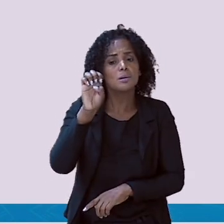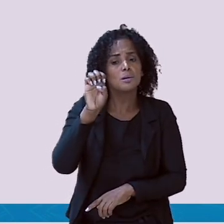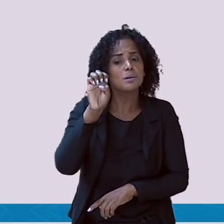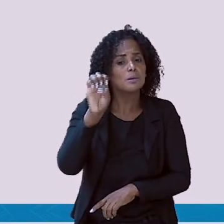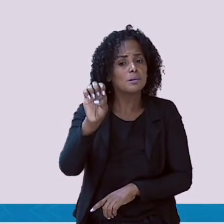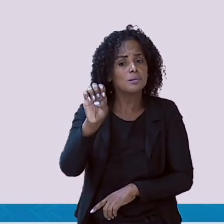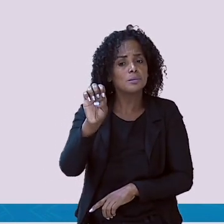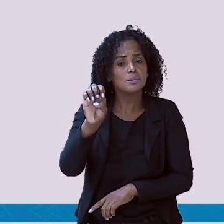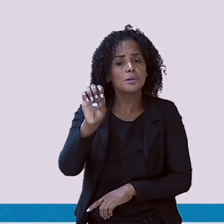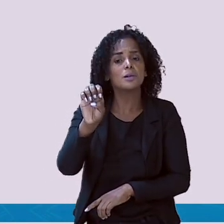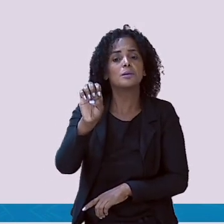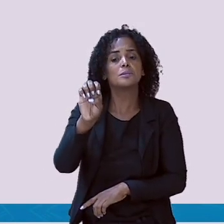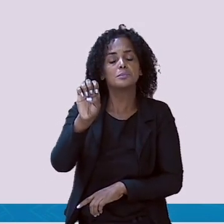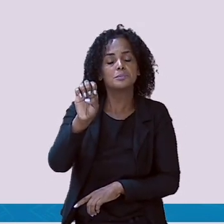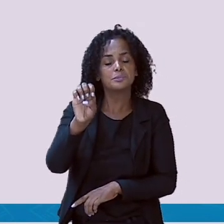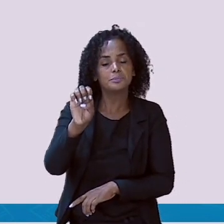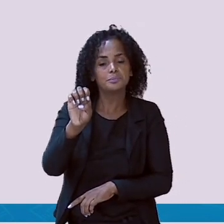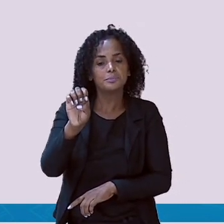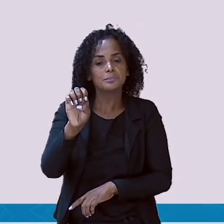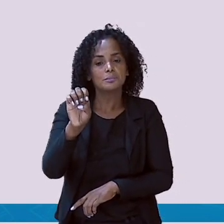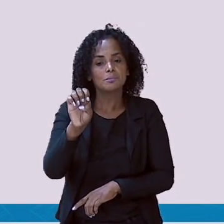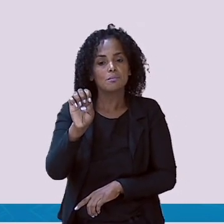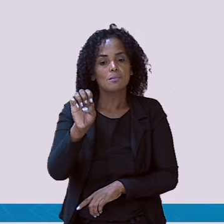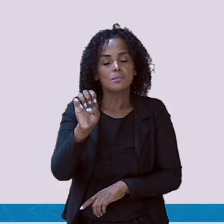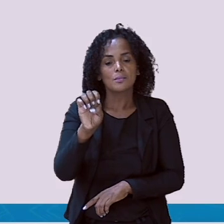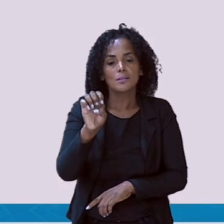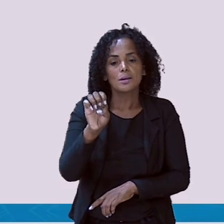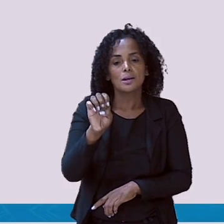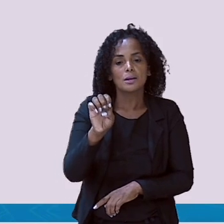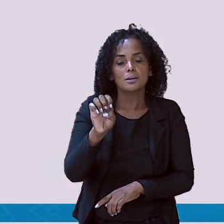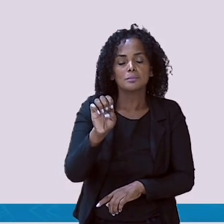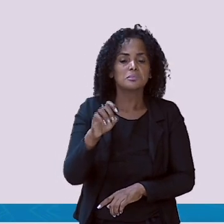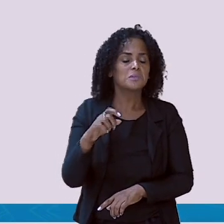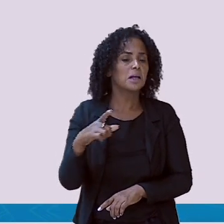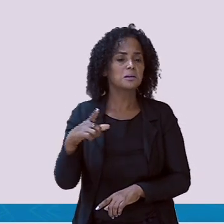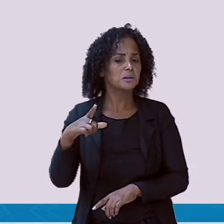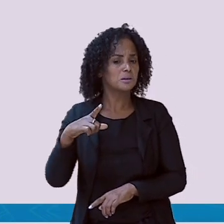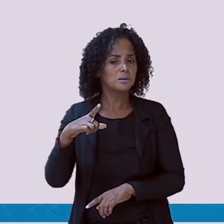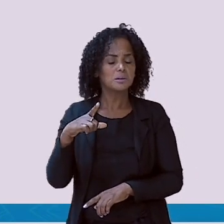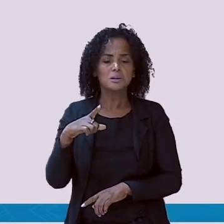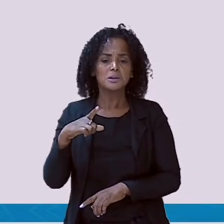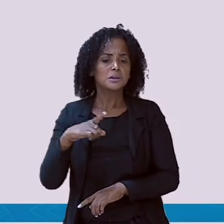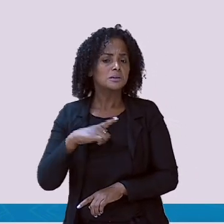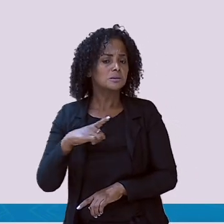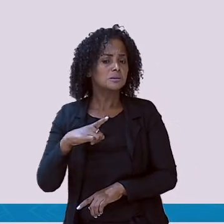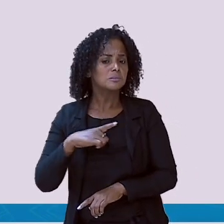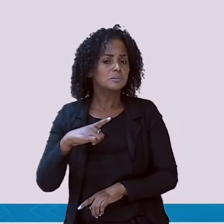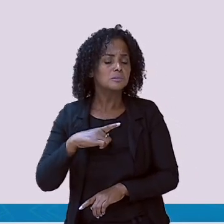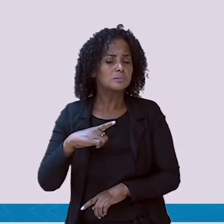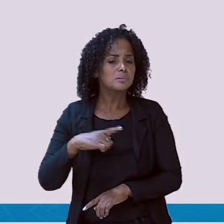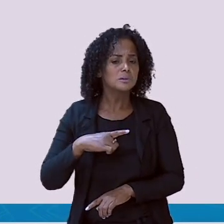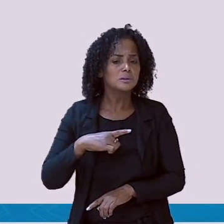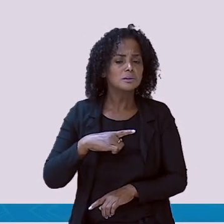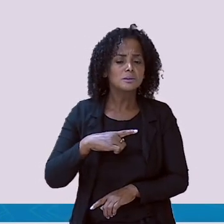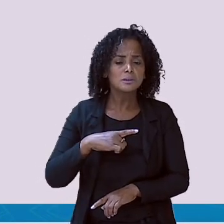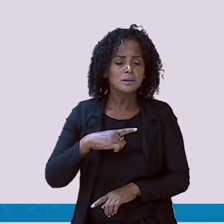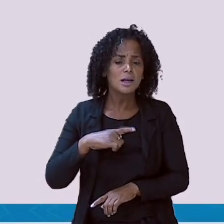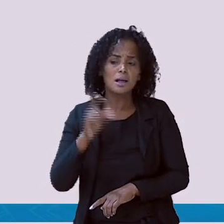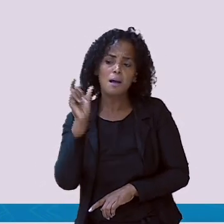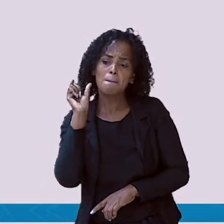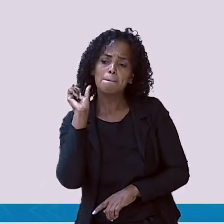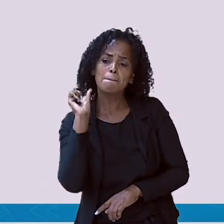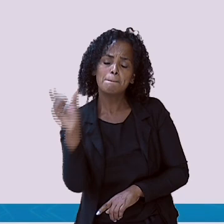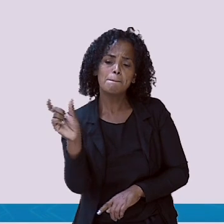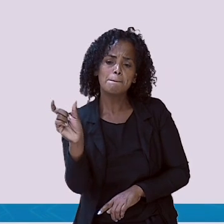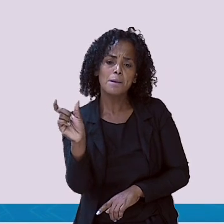lembrando que a letra final é a letra E. Ela tem duas vezes a letra T. Olha, na